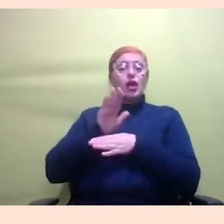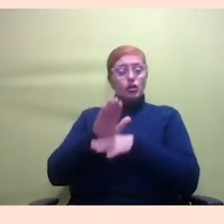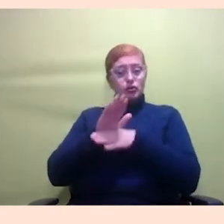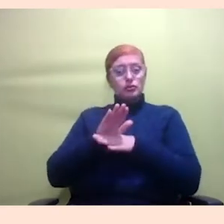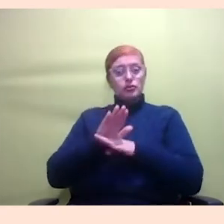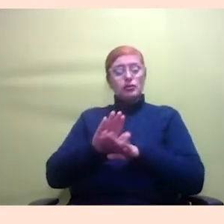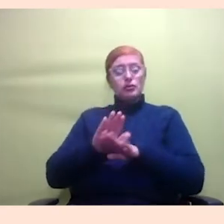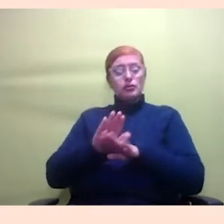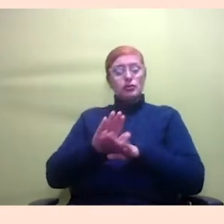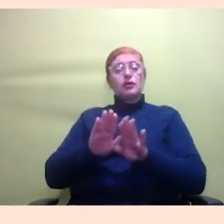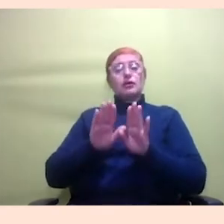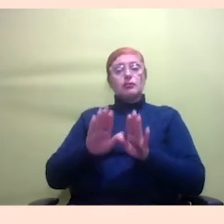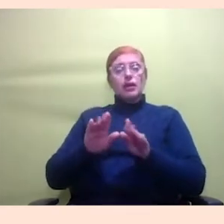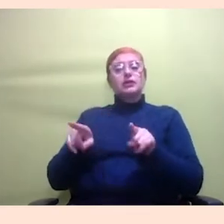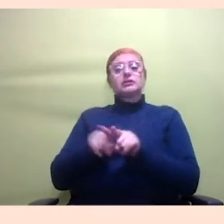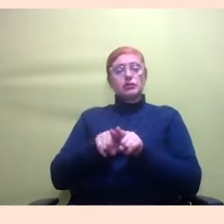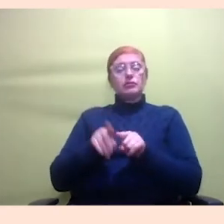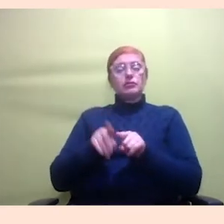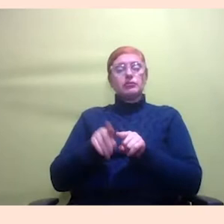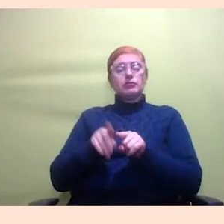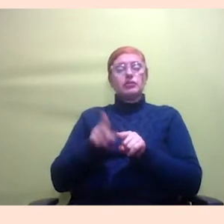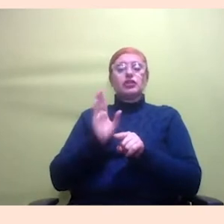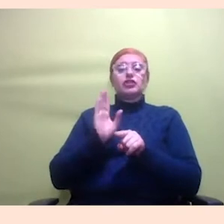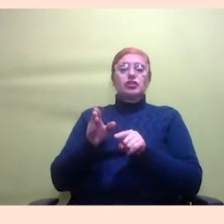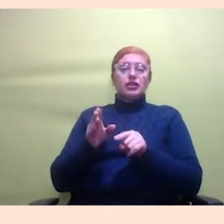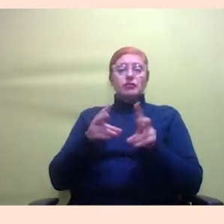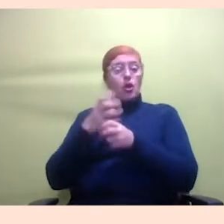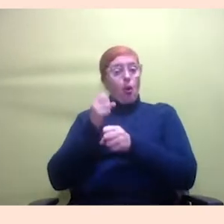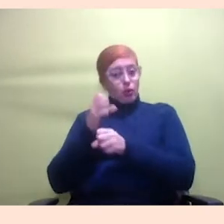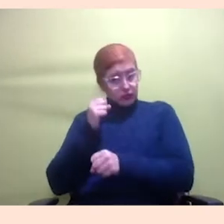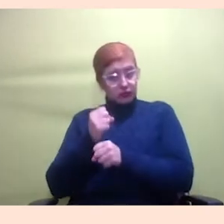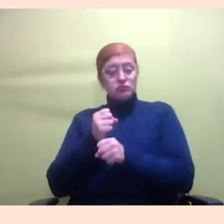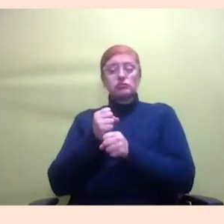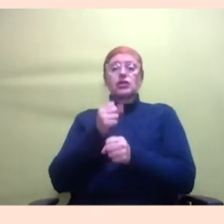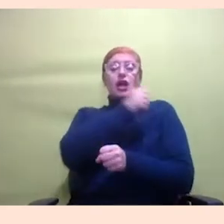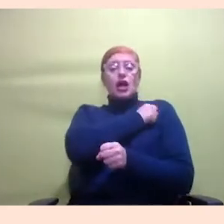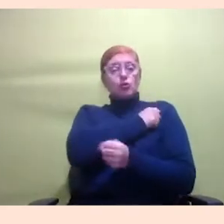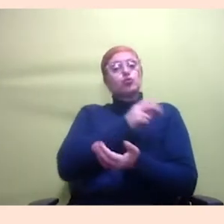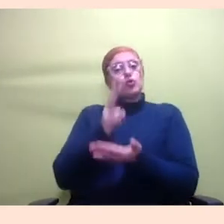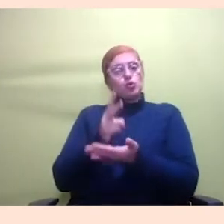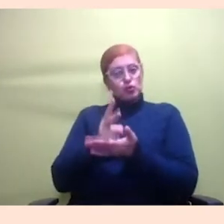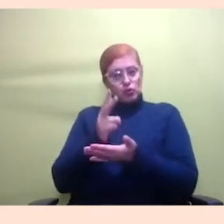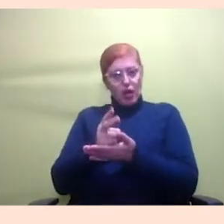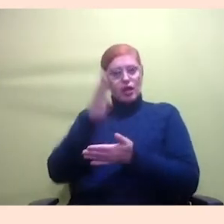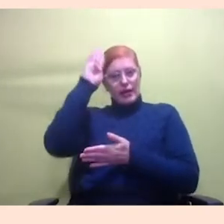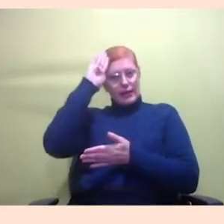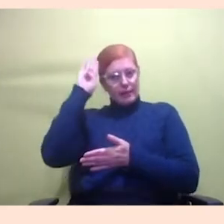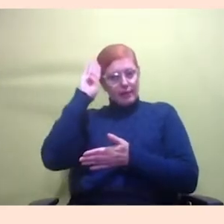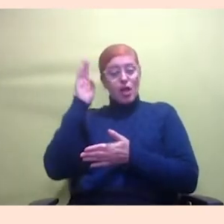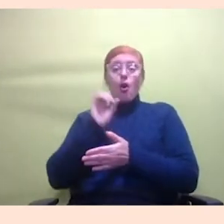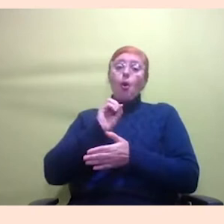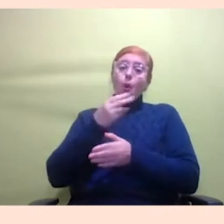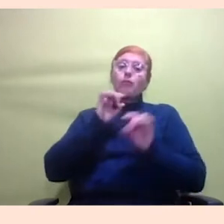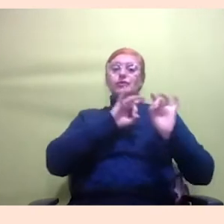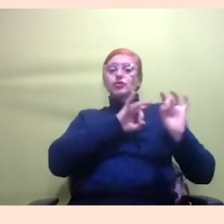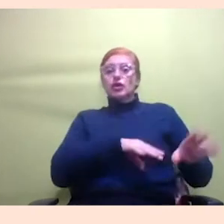quantos alunos nós tivemos até agora para saber como foi se eles continuaram na vida acadêmica se eles abandonaram se eles procuraram outros